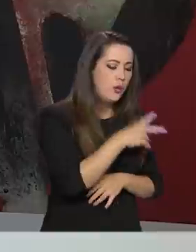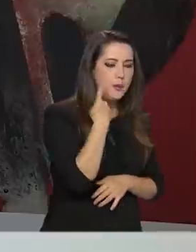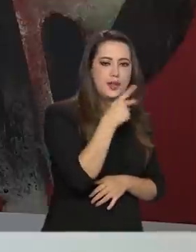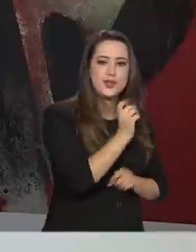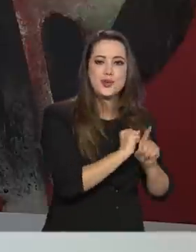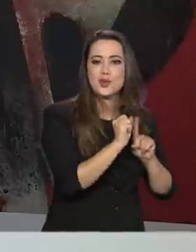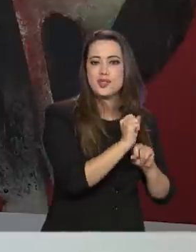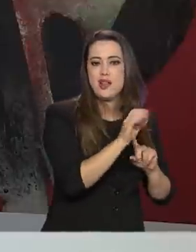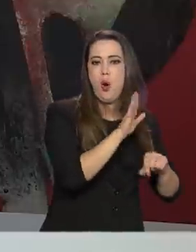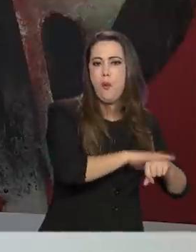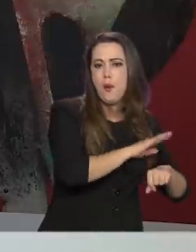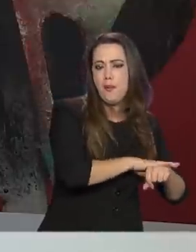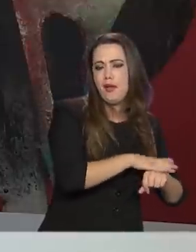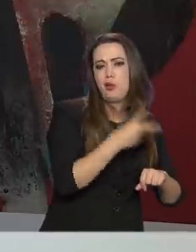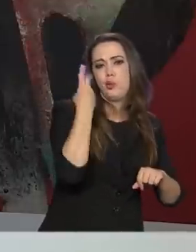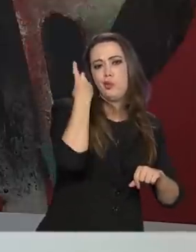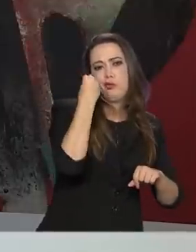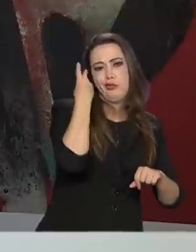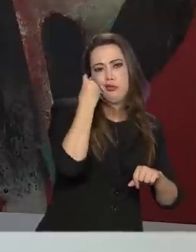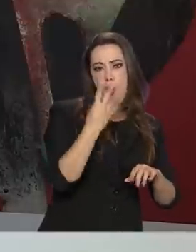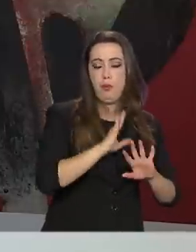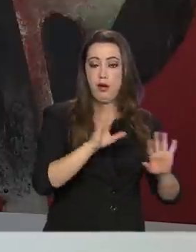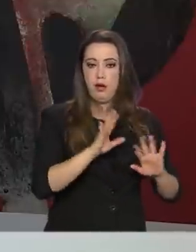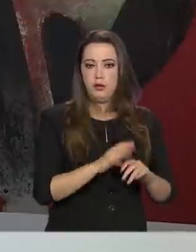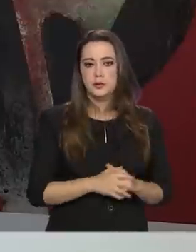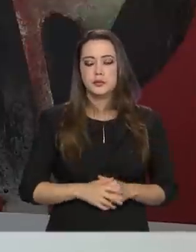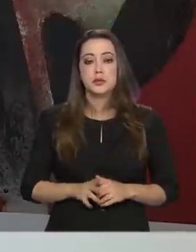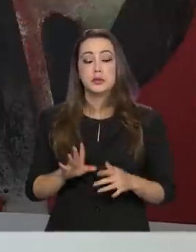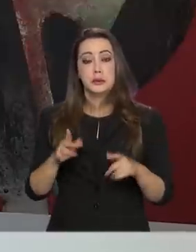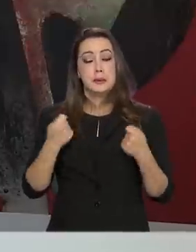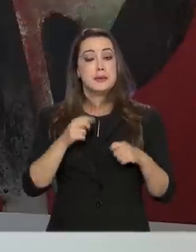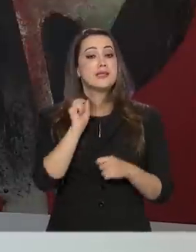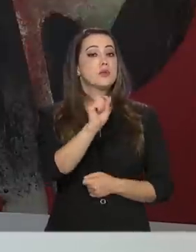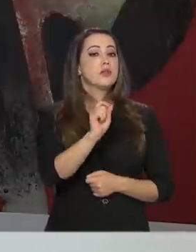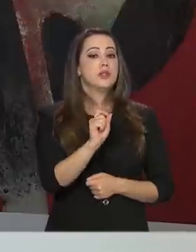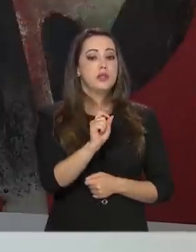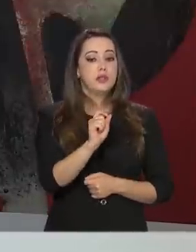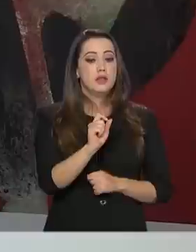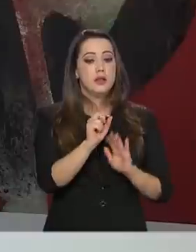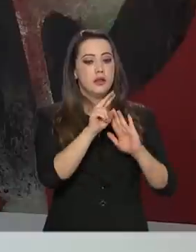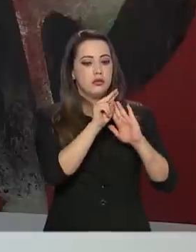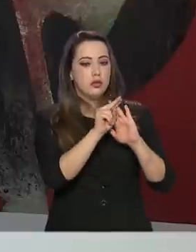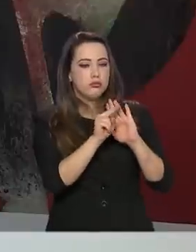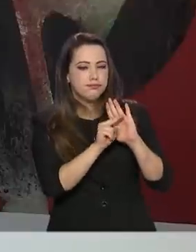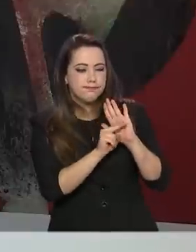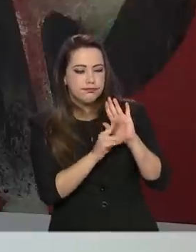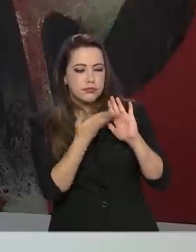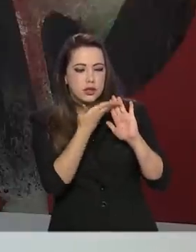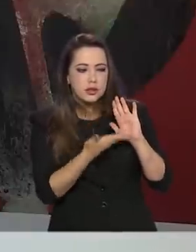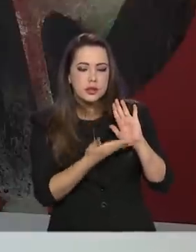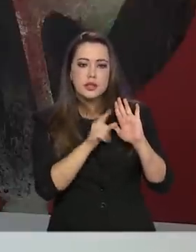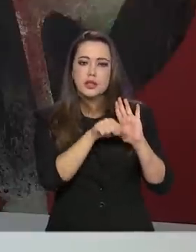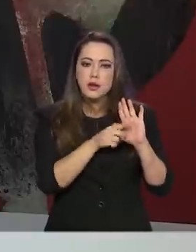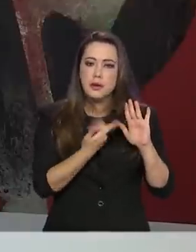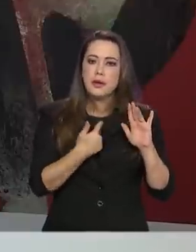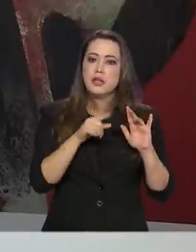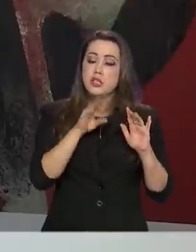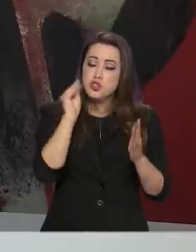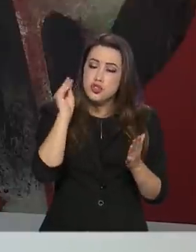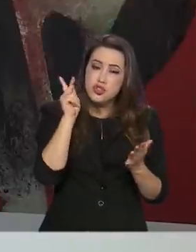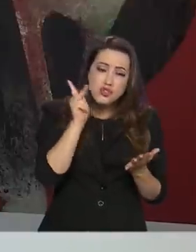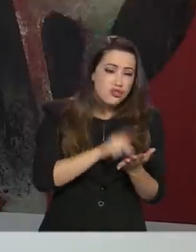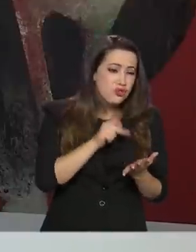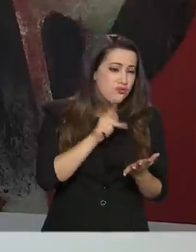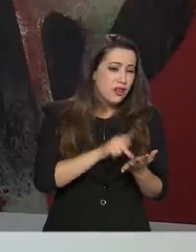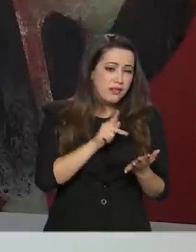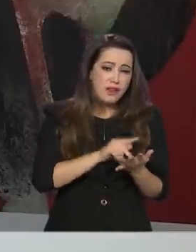Primeiro, pré-requisito. O pré-requisito é essencial para uma política pública efetiva, que de fato retira as pessoas da pobreza, de fato melhora a